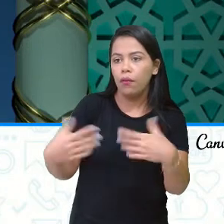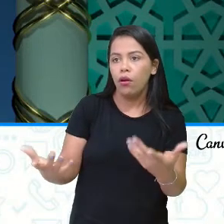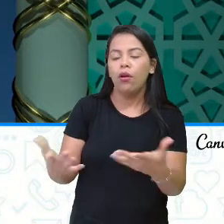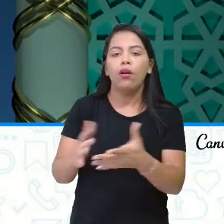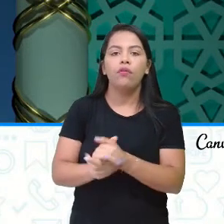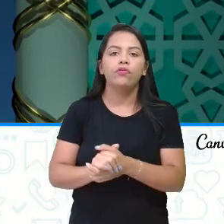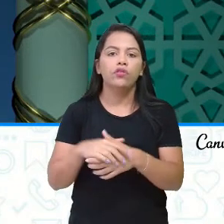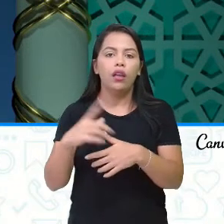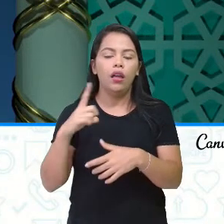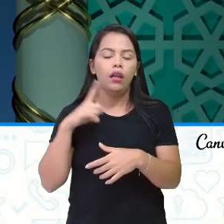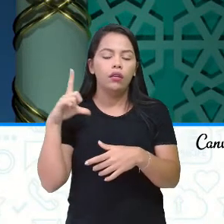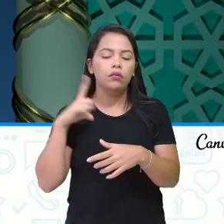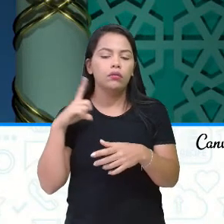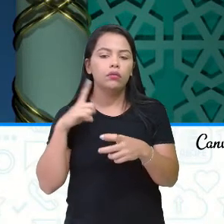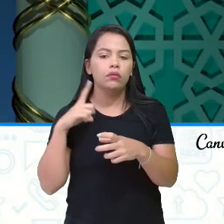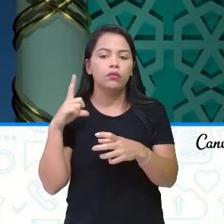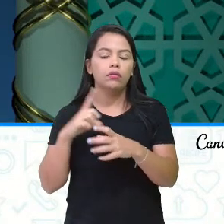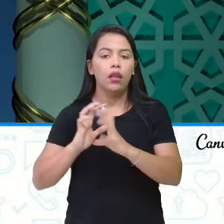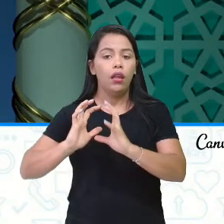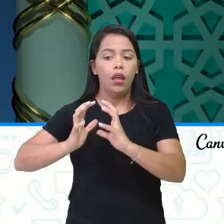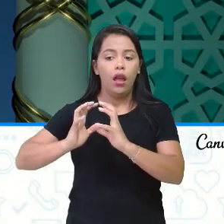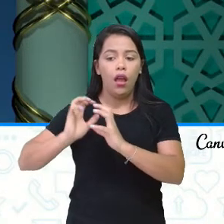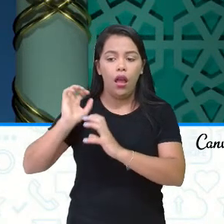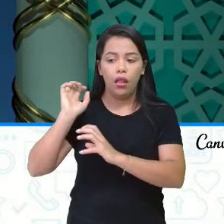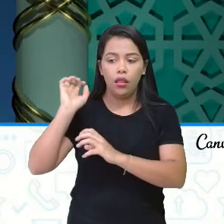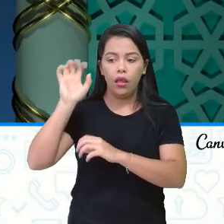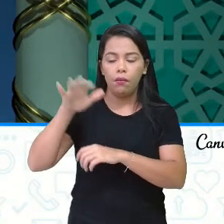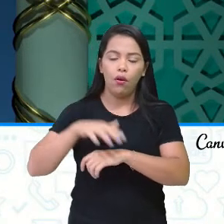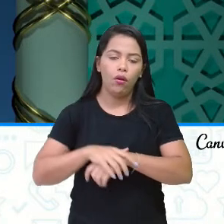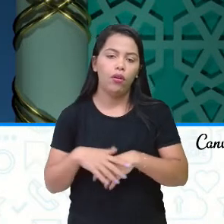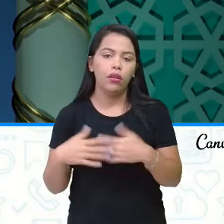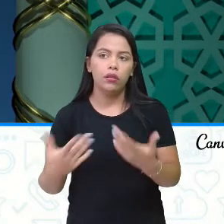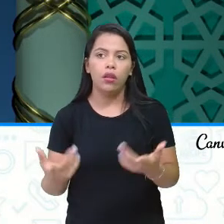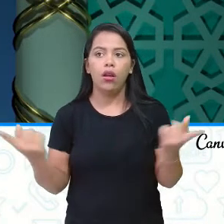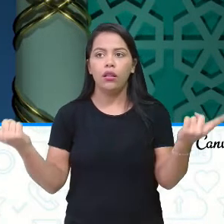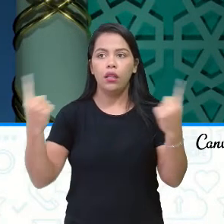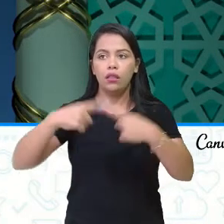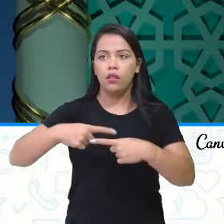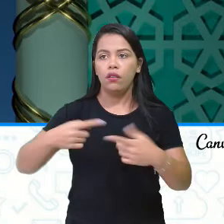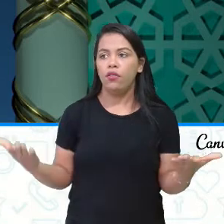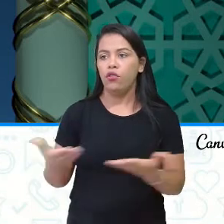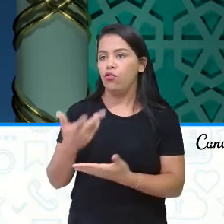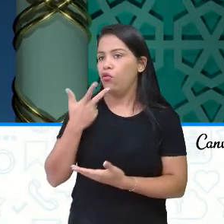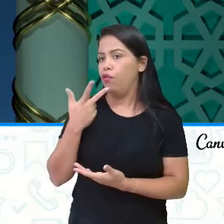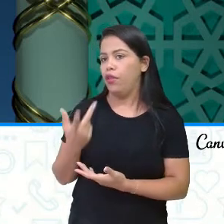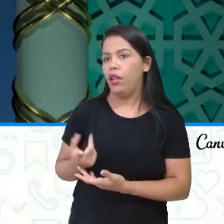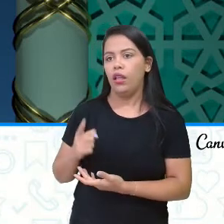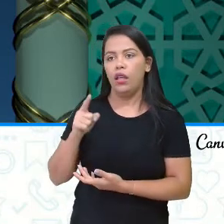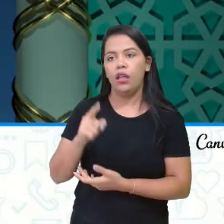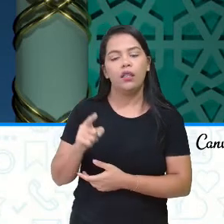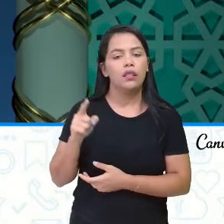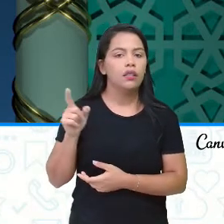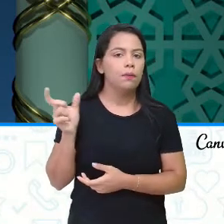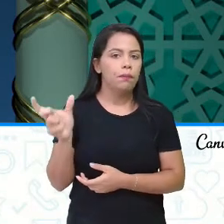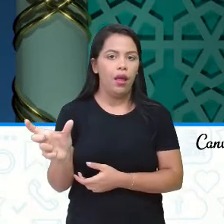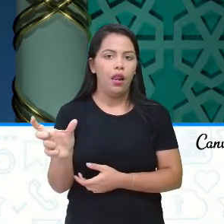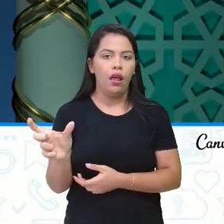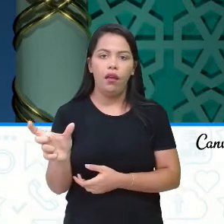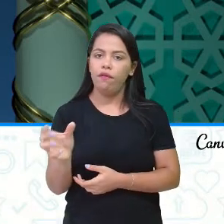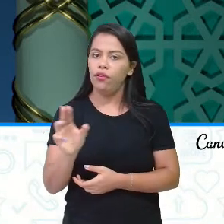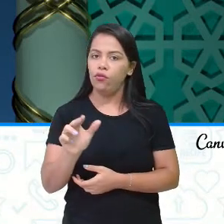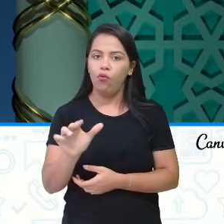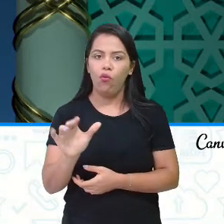Agora, vou lançar aqui uma pergunta para vocês e essa aqui é o desafio de hoje. Eu não falei dessa palavra, eu citei isso aí, tá?